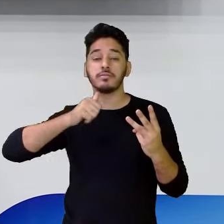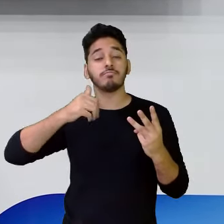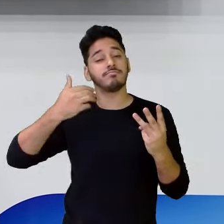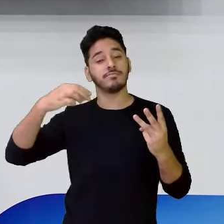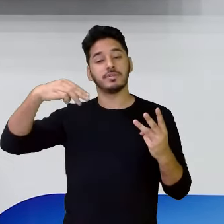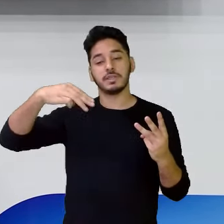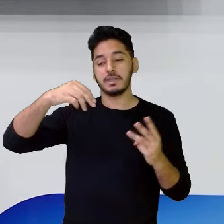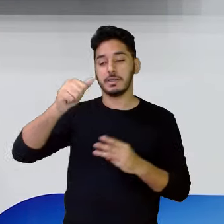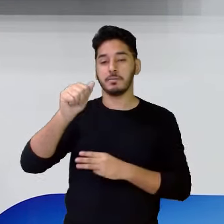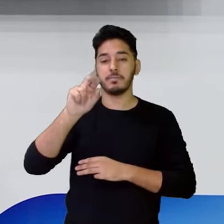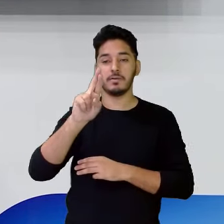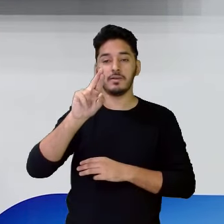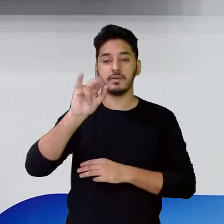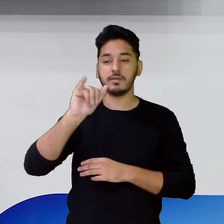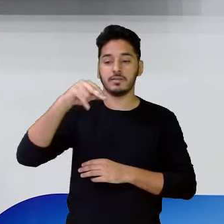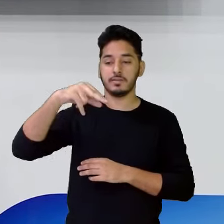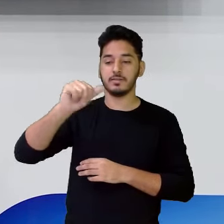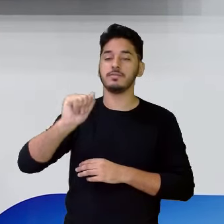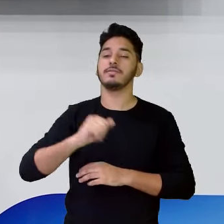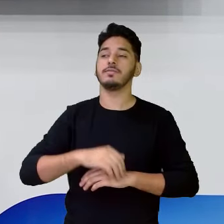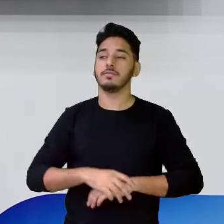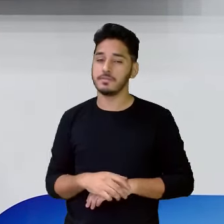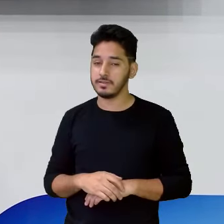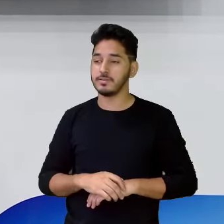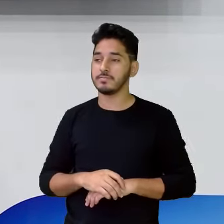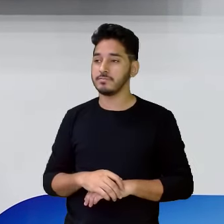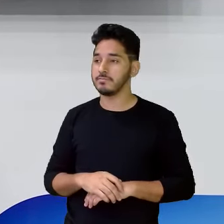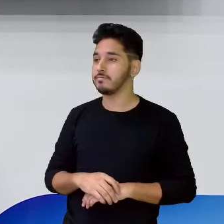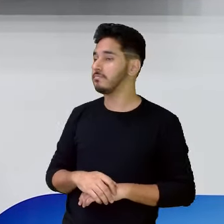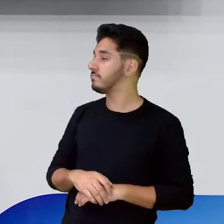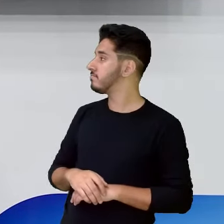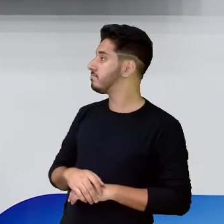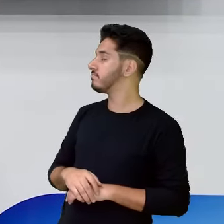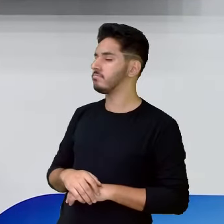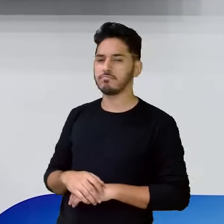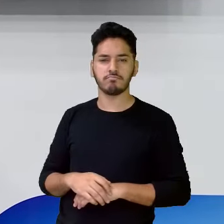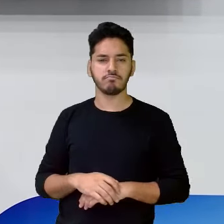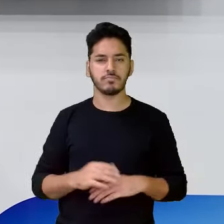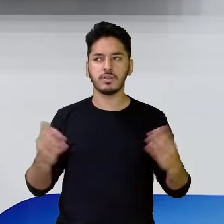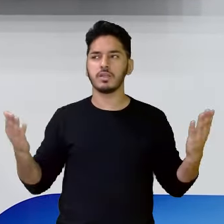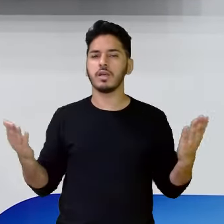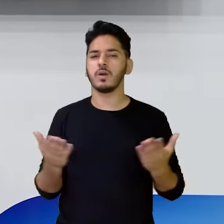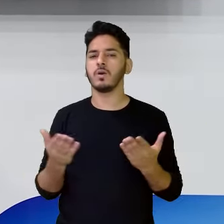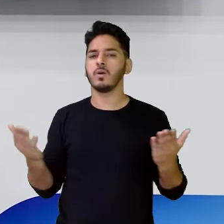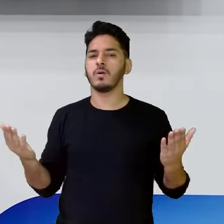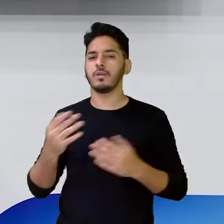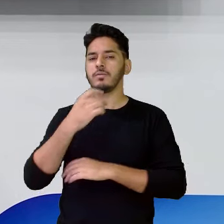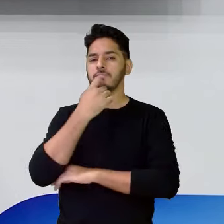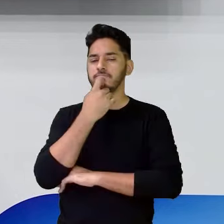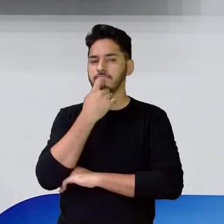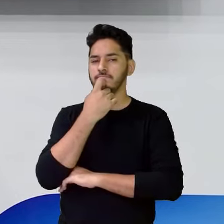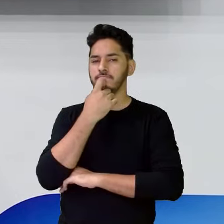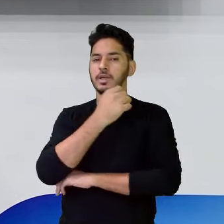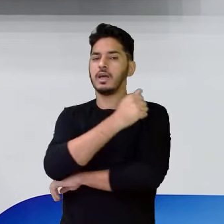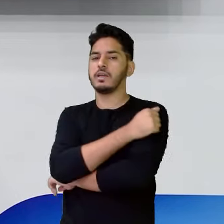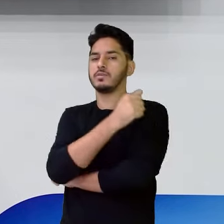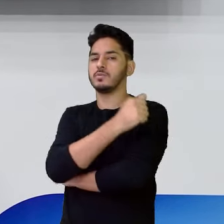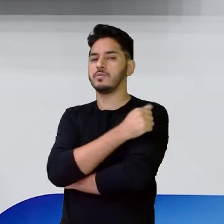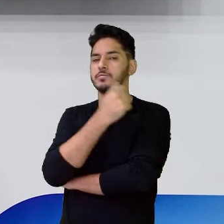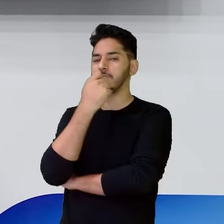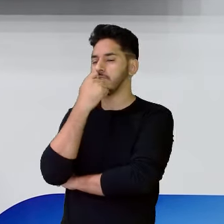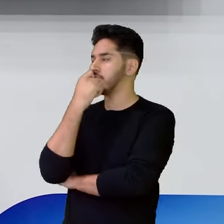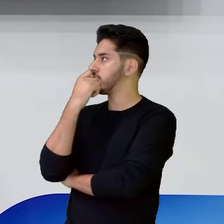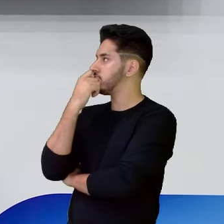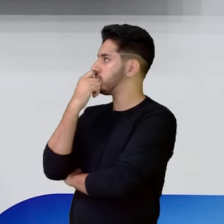é o nome dessa menina aí que está aparecendo na imagem. E aí? E dessa estudante aí, dessa menina que está